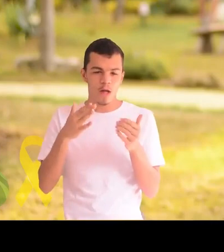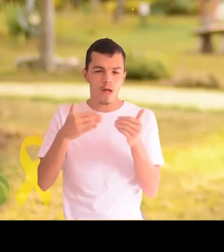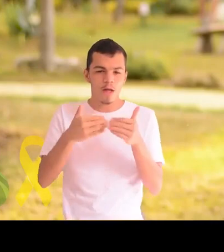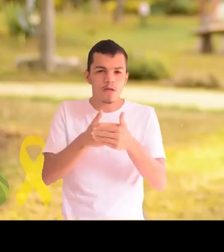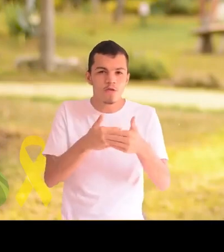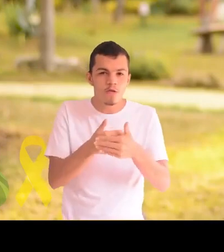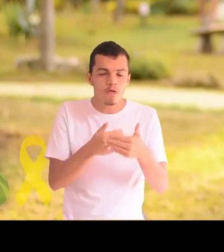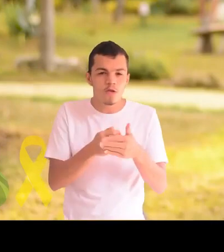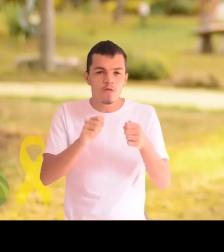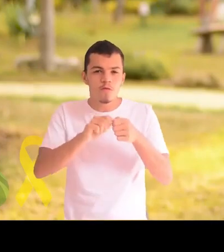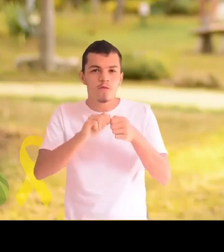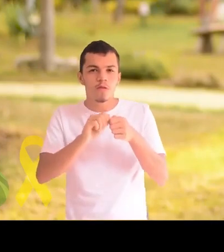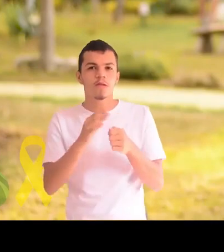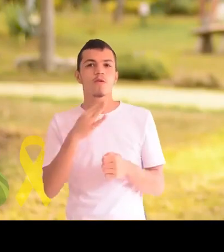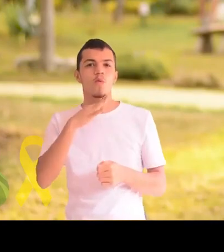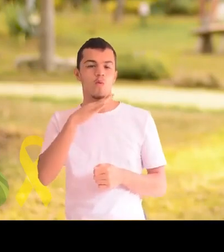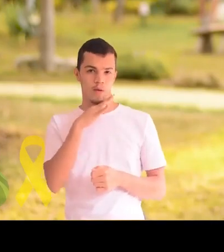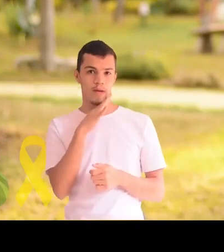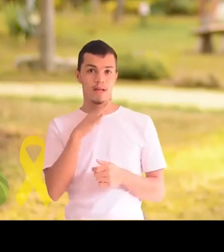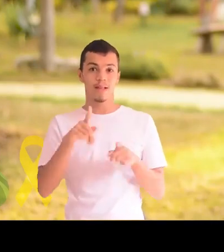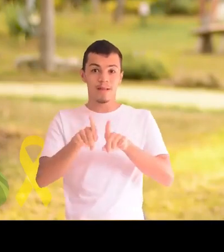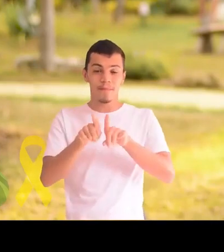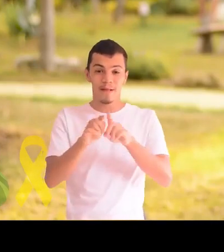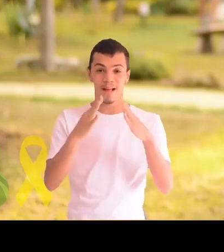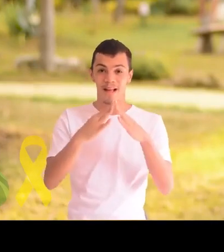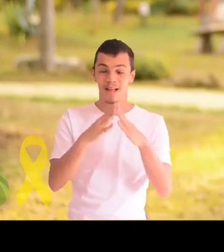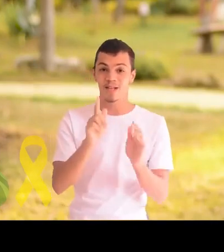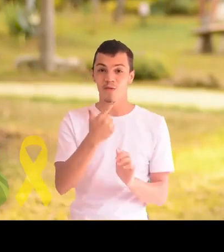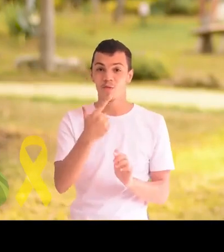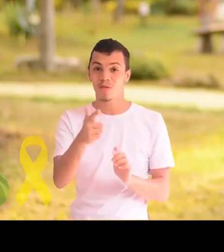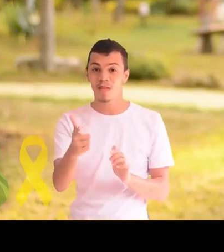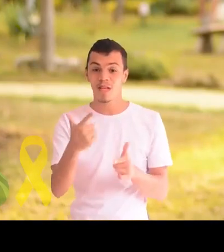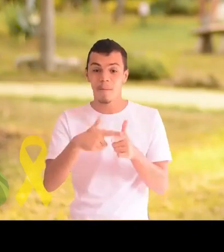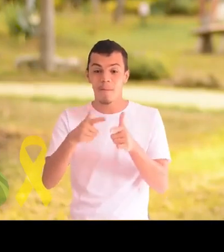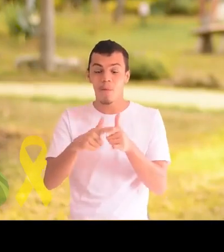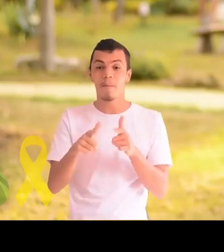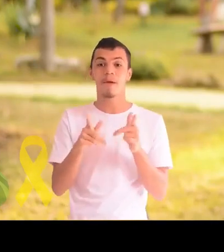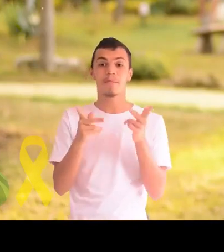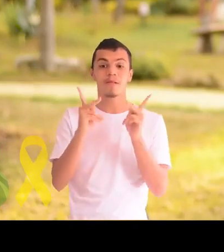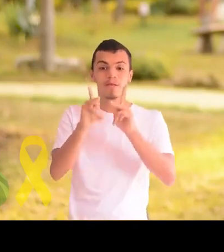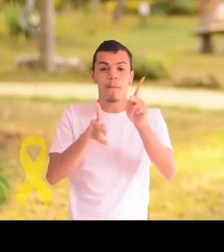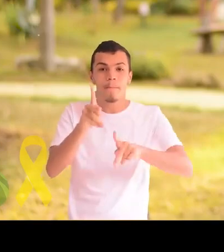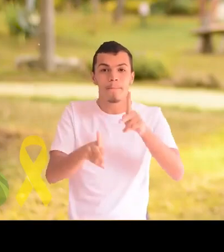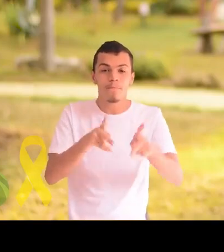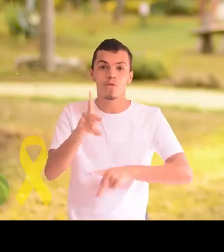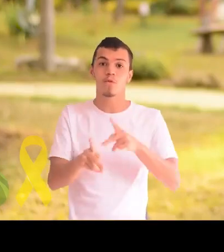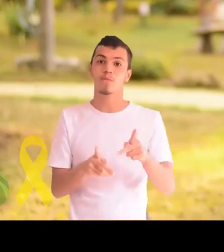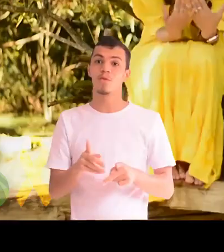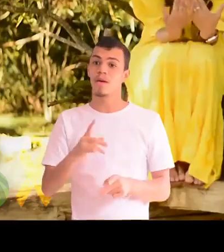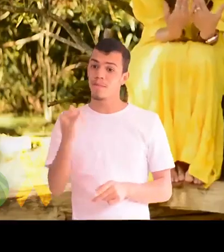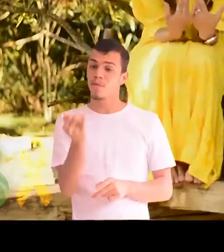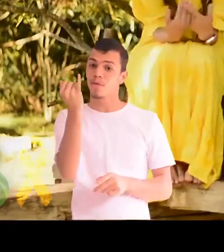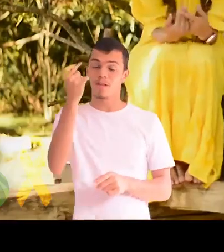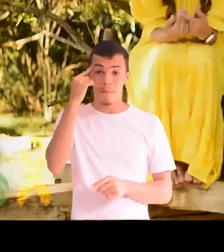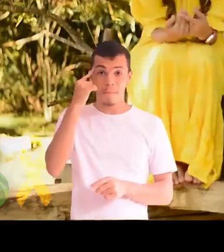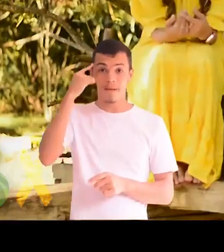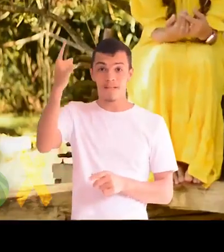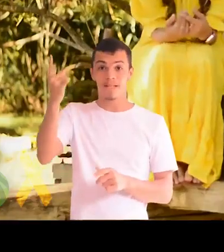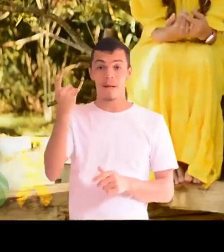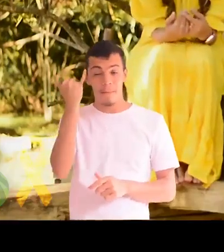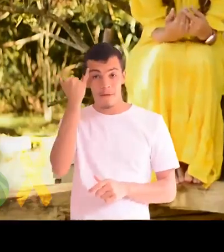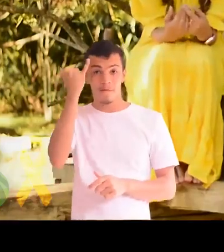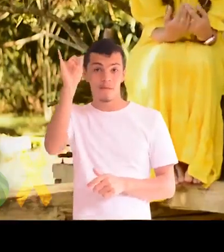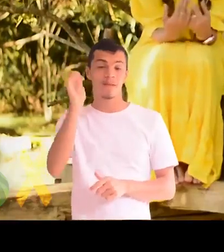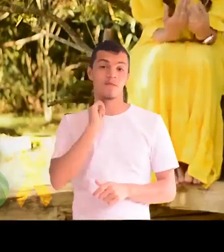mesmo a falta de moradia digna e políticas públicas é extremamente importante quando o assunto é prevenção ao suicídio. Quando a mulher